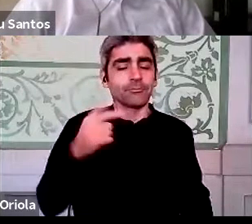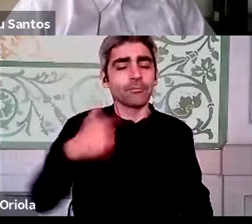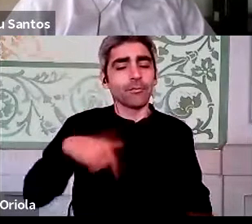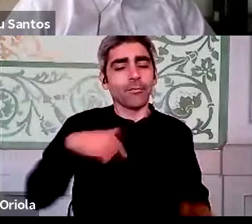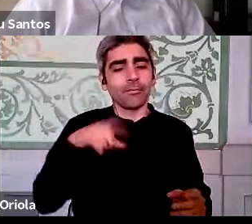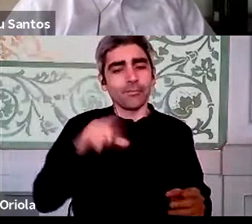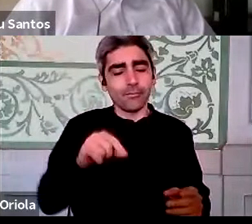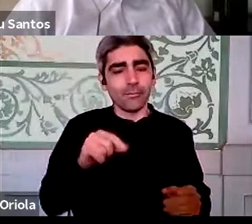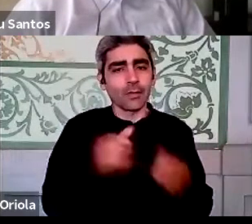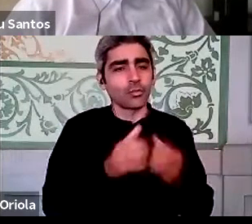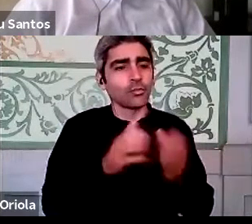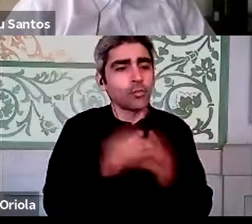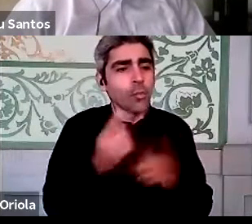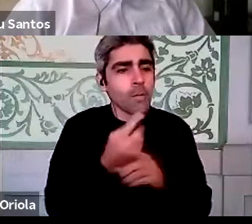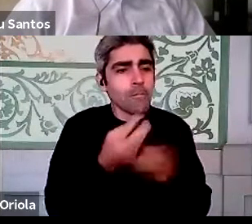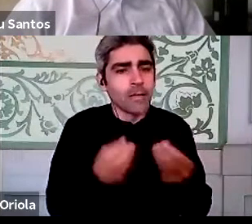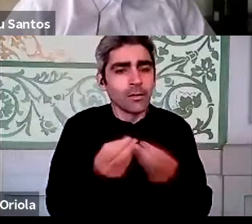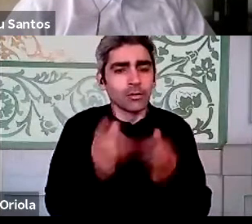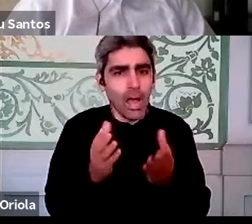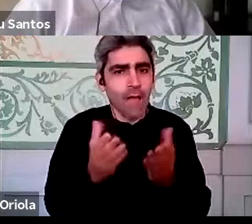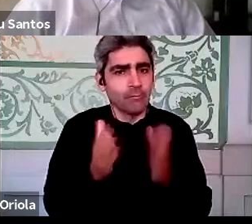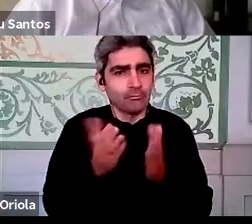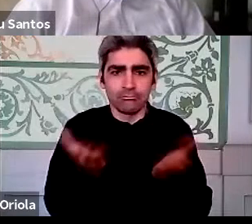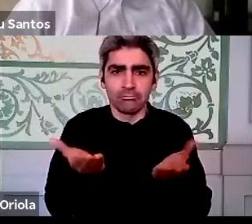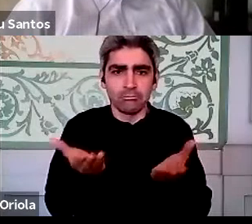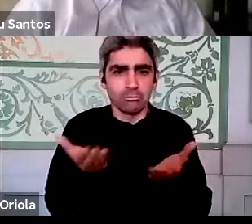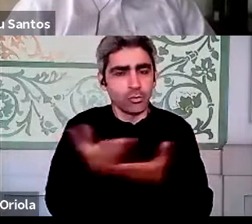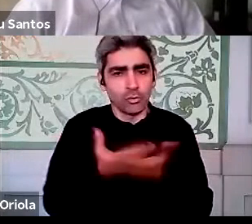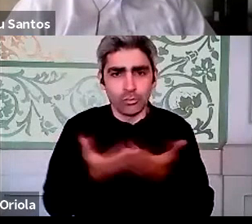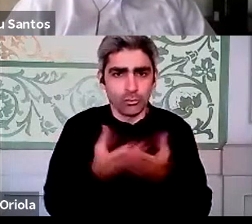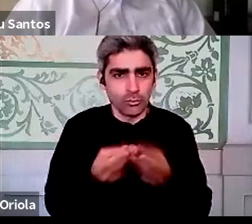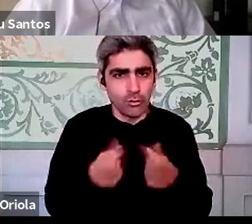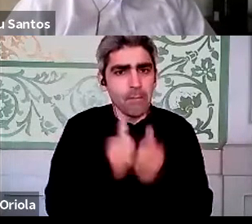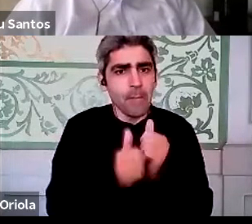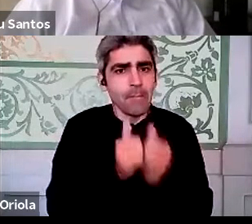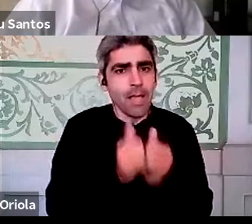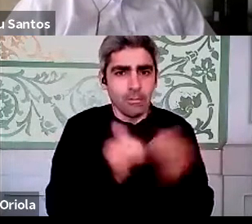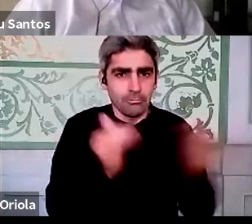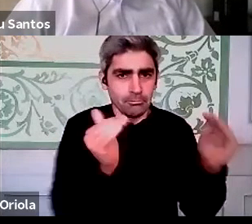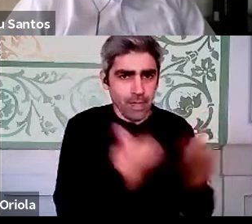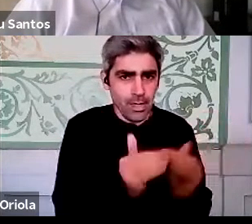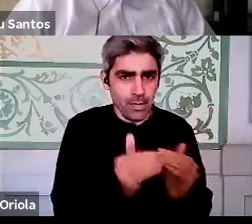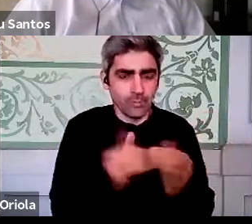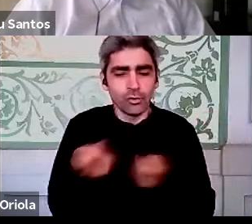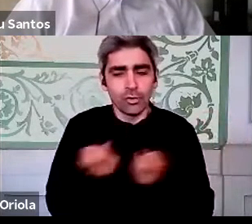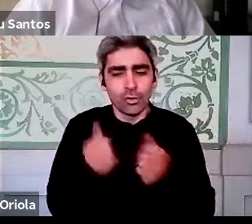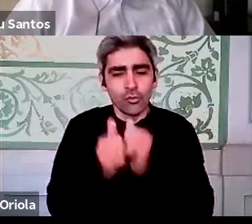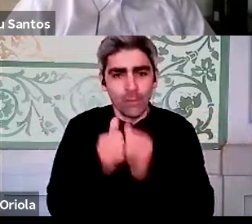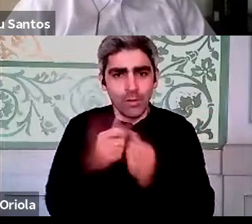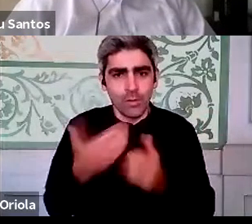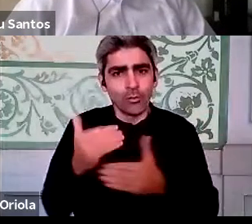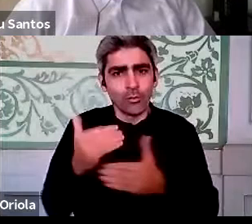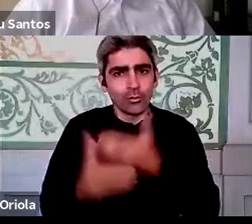também desmaterializado, nomeadamente também a nível de gestão documental, e portanto temos trabalhado todos os processos de uma